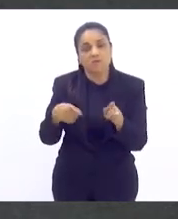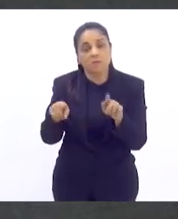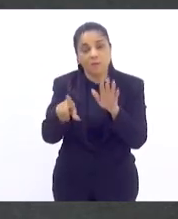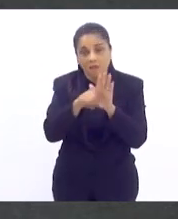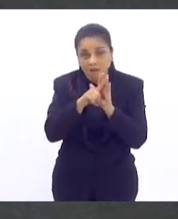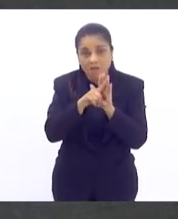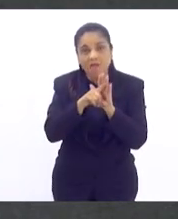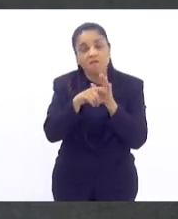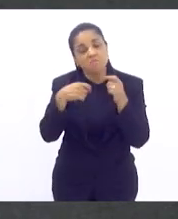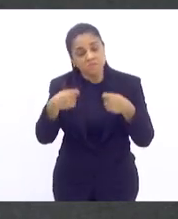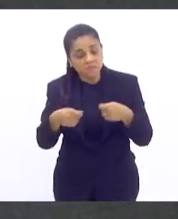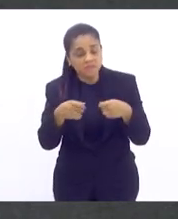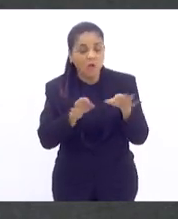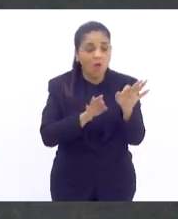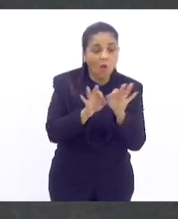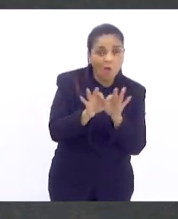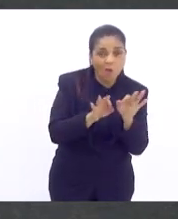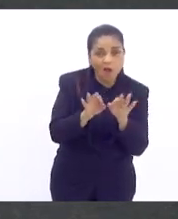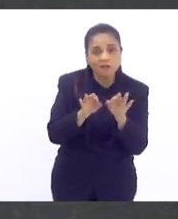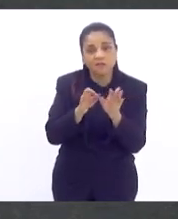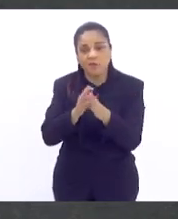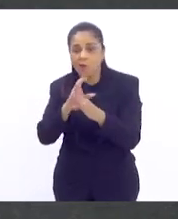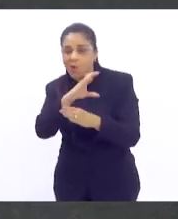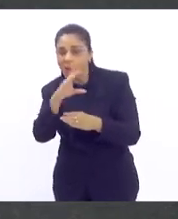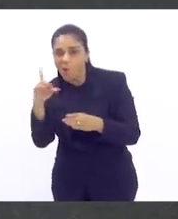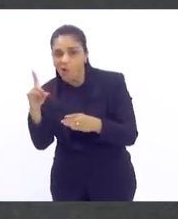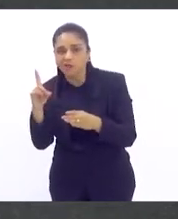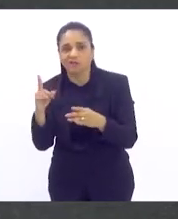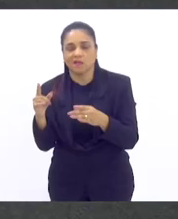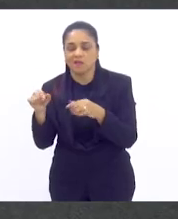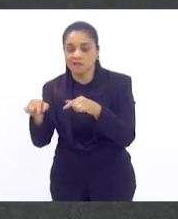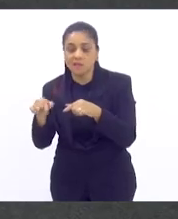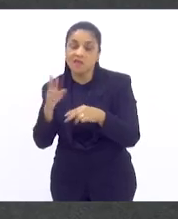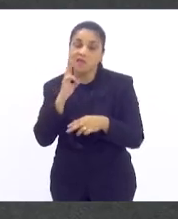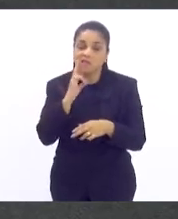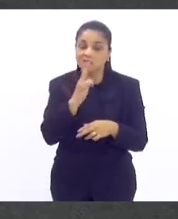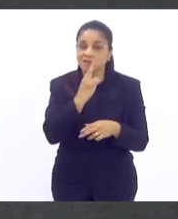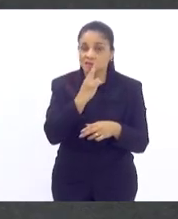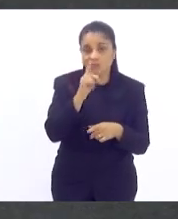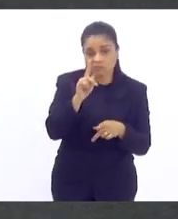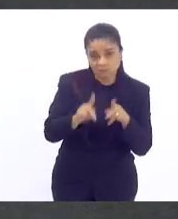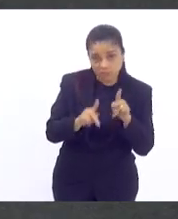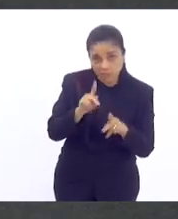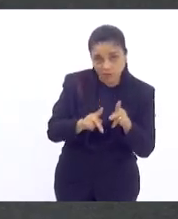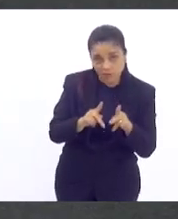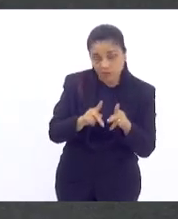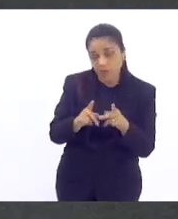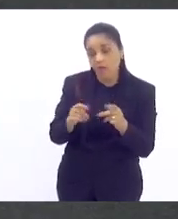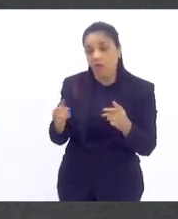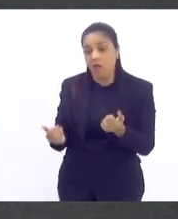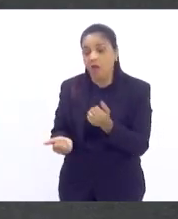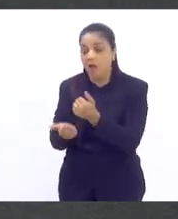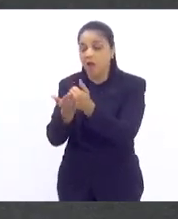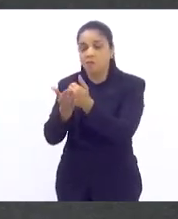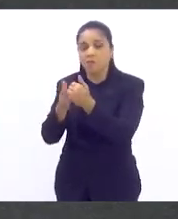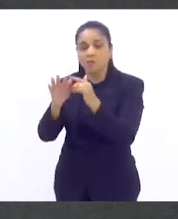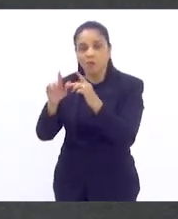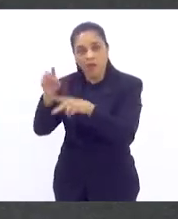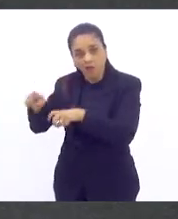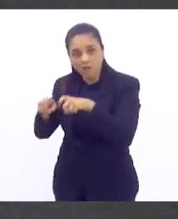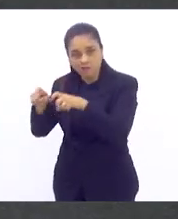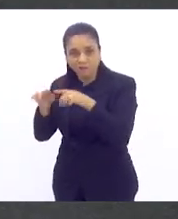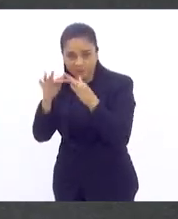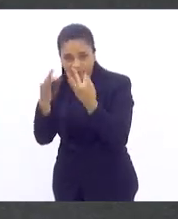coordene uma coisa com outra. Então, por exemplo, tem um restaurante popular, tem um apoio à agricultura familiar, tem a questão da merenda